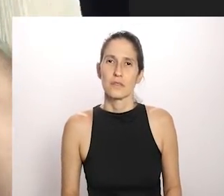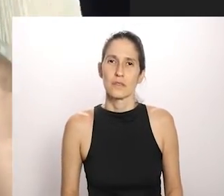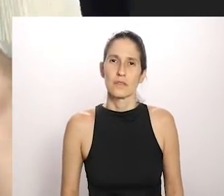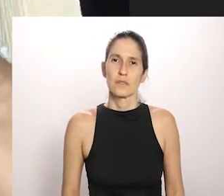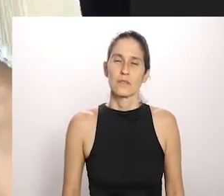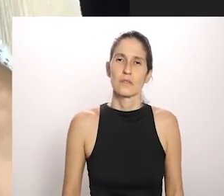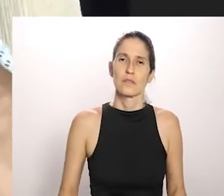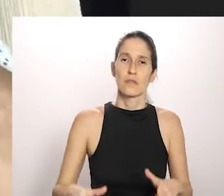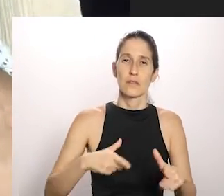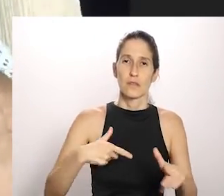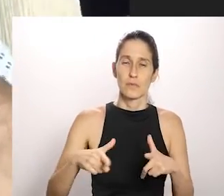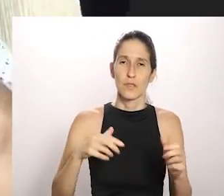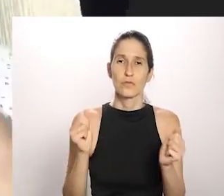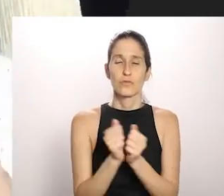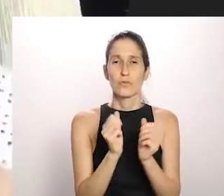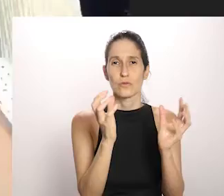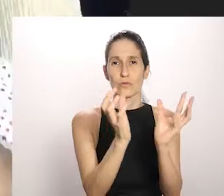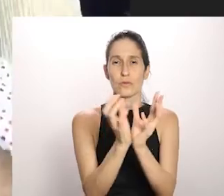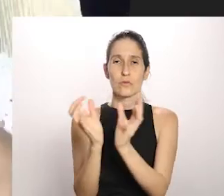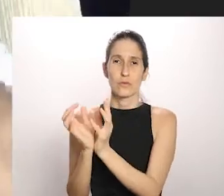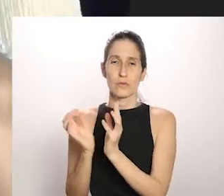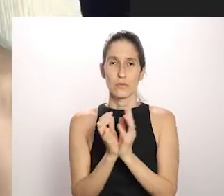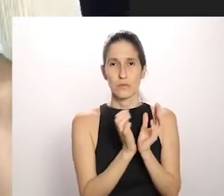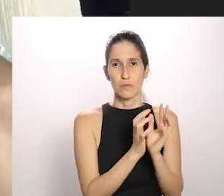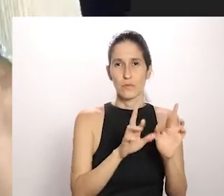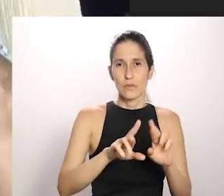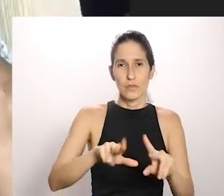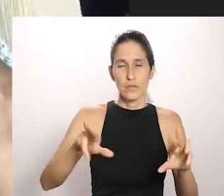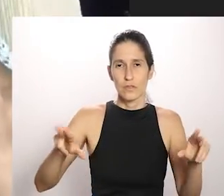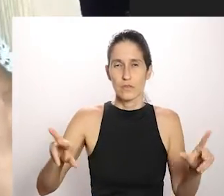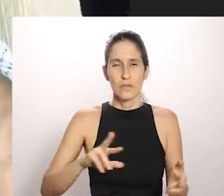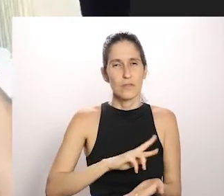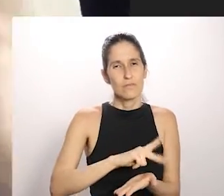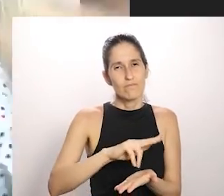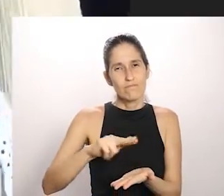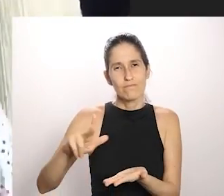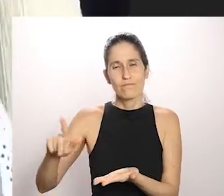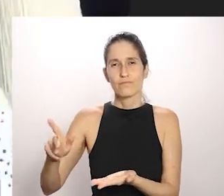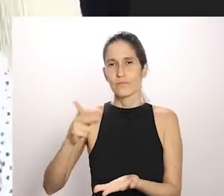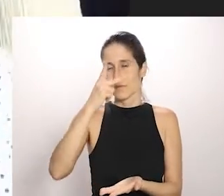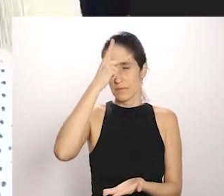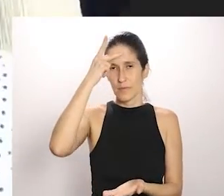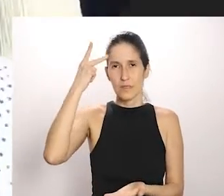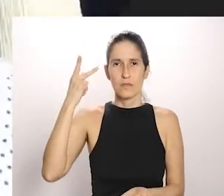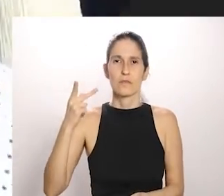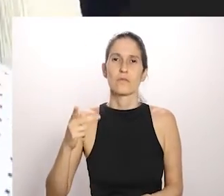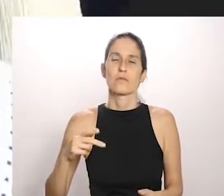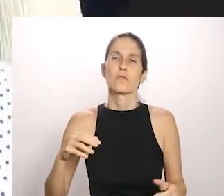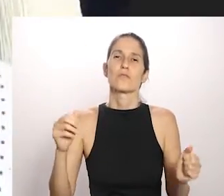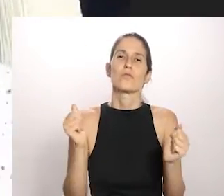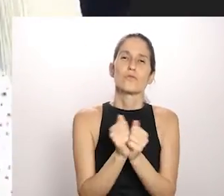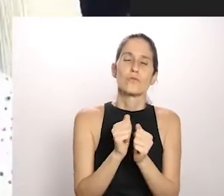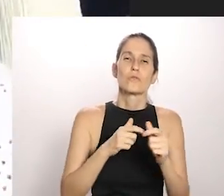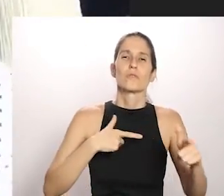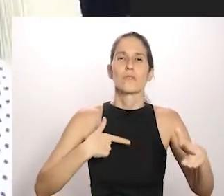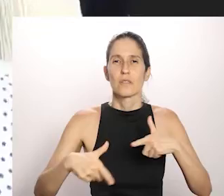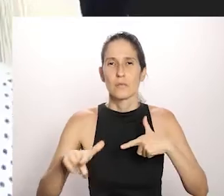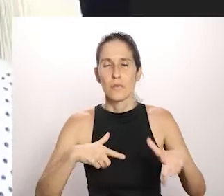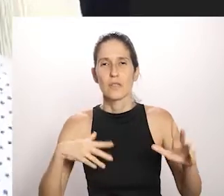estudo SB, de Sandy Barros, Gilberto Bala, que também é músico participando, Matarazzo,